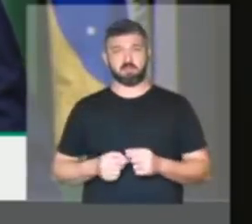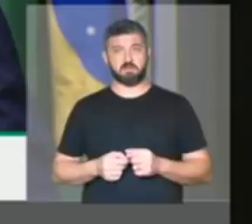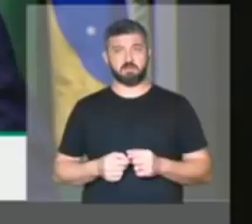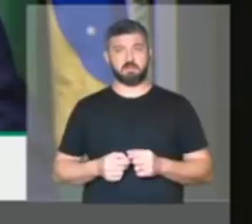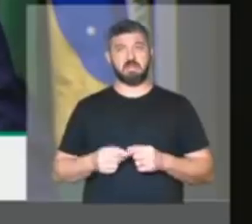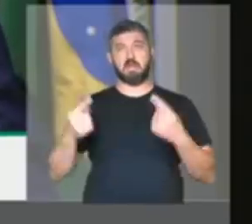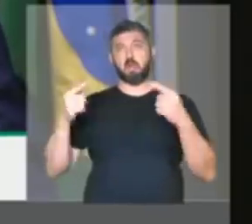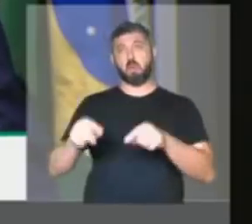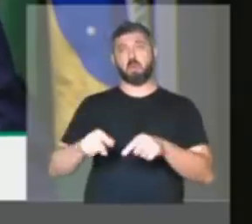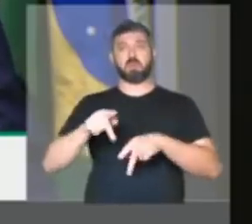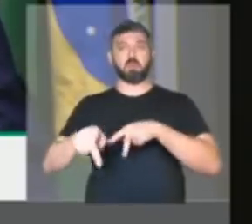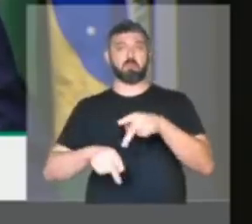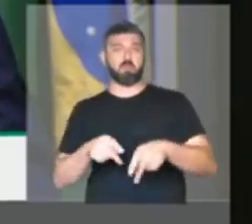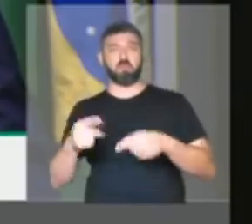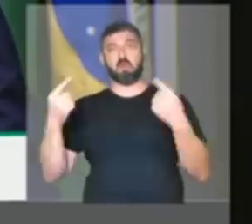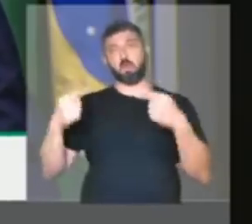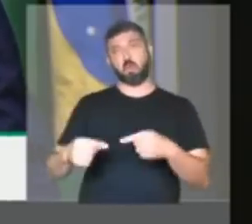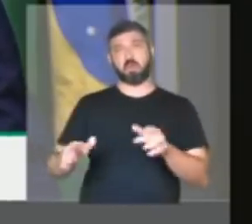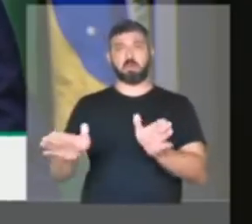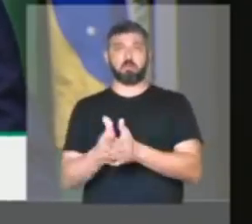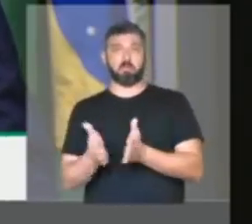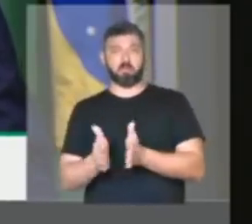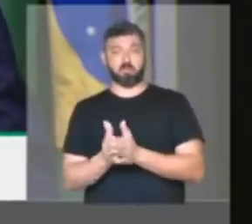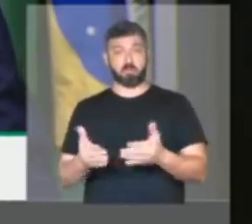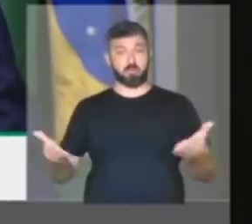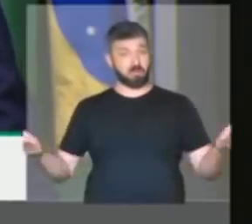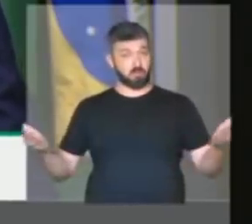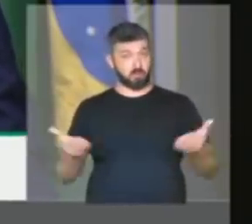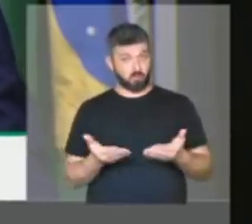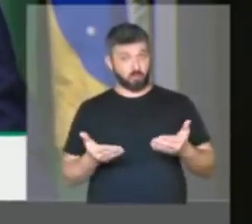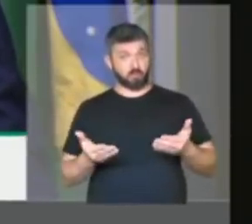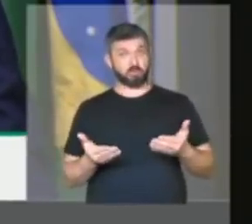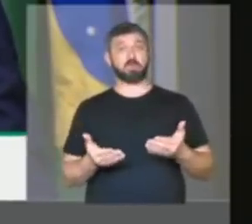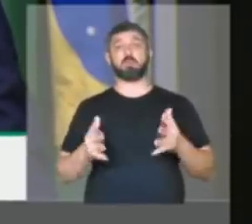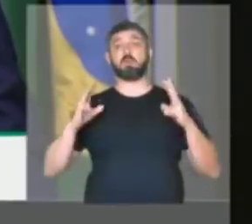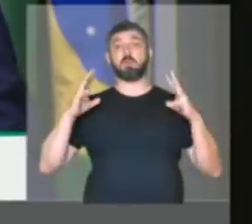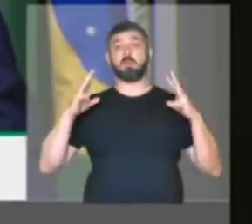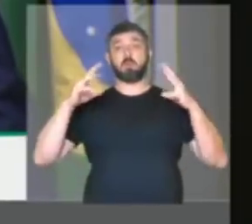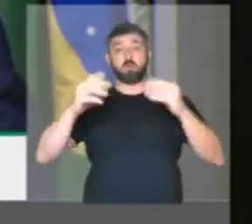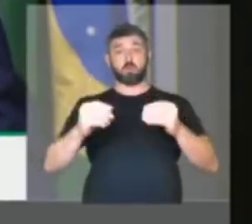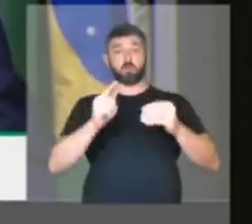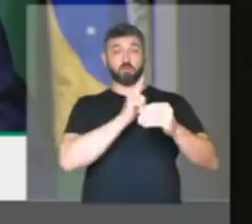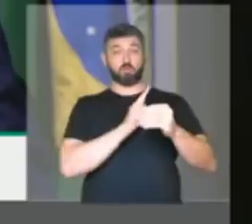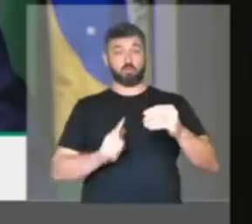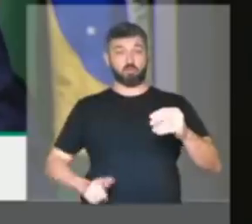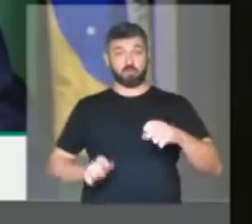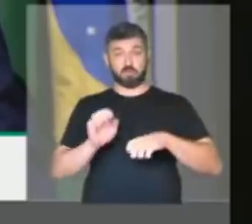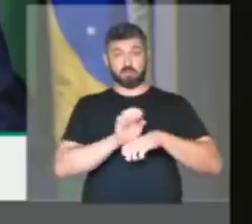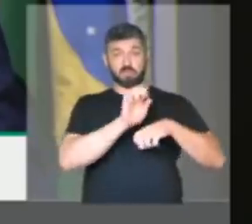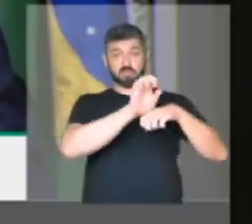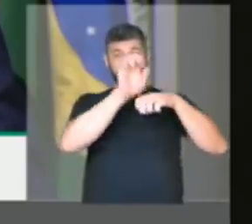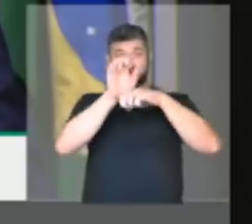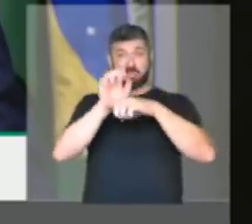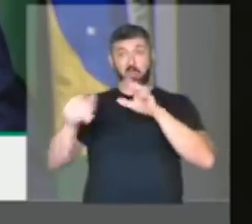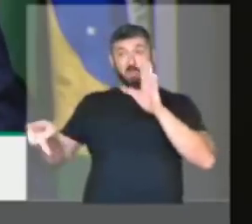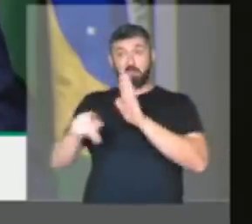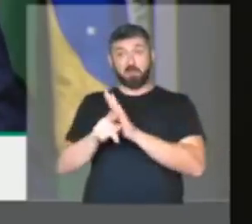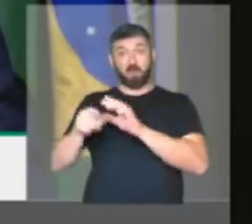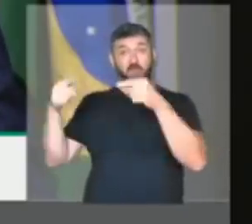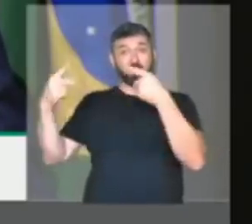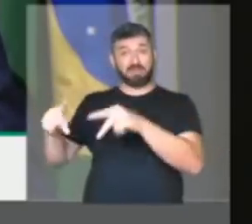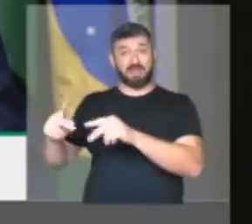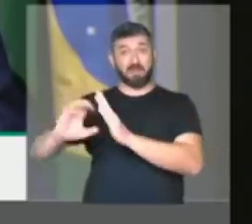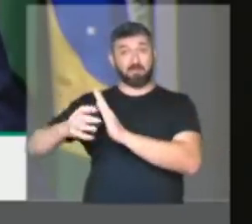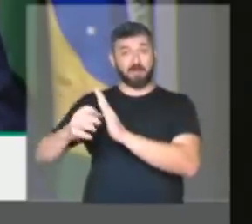eles seriam antipovo, que eles seriam antipobre. Hoje, todos os governadores de partidos de oposição já